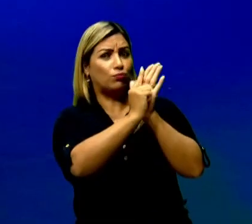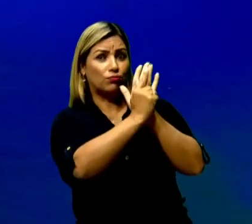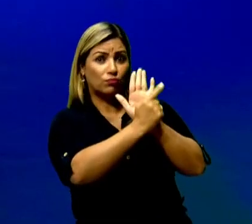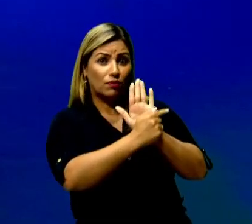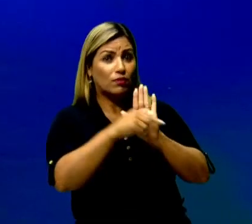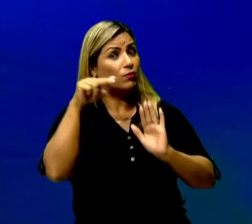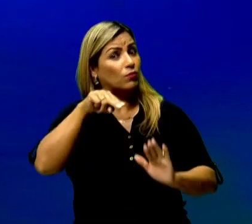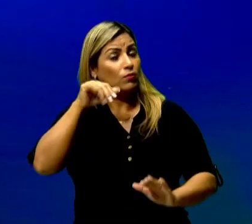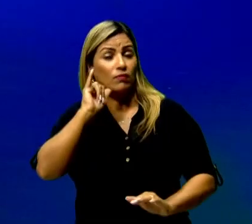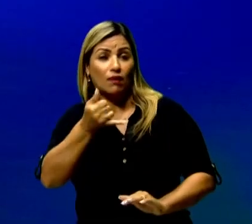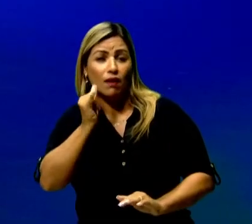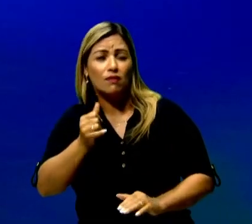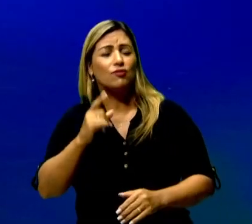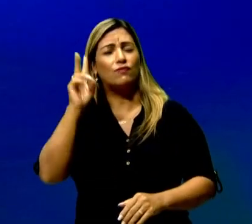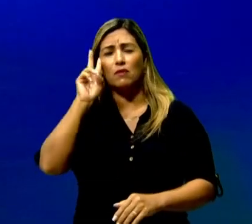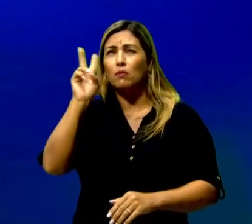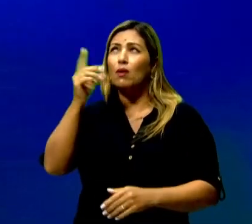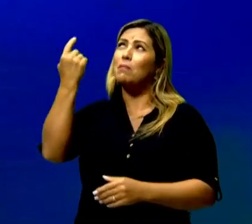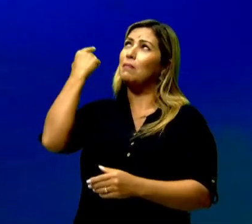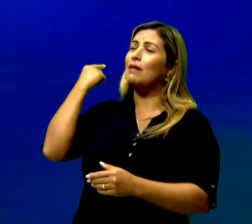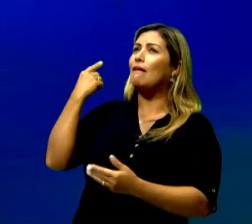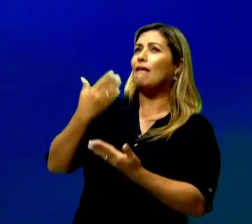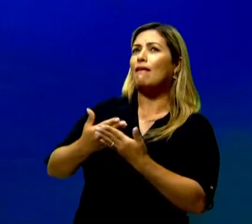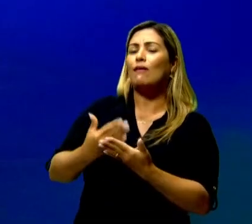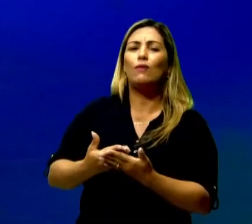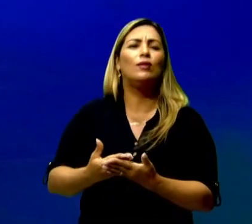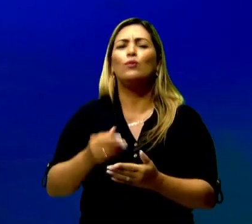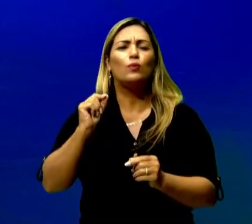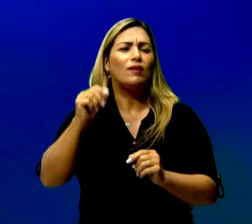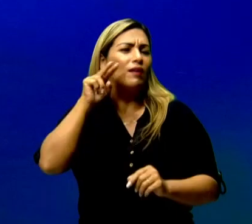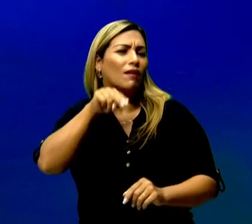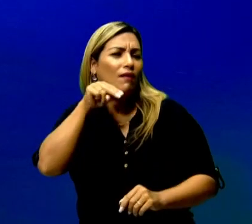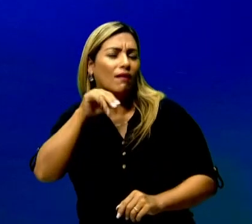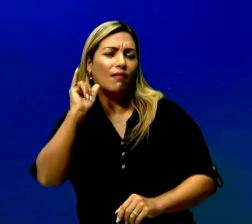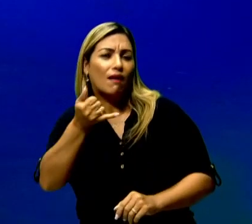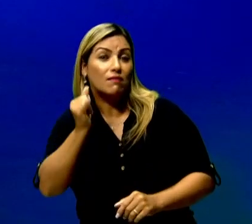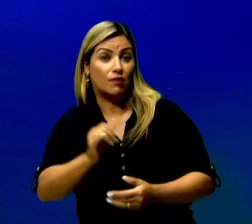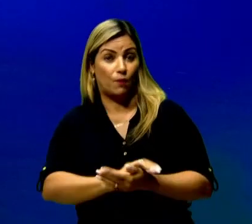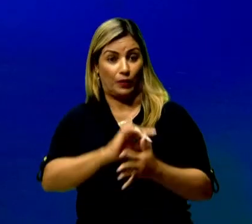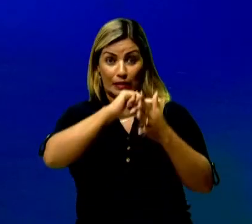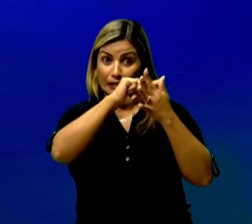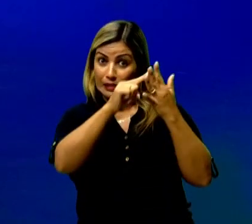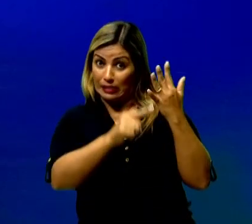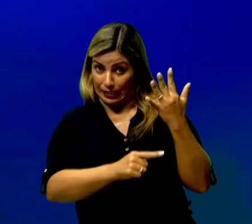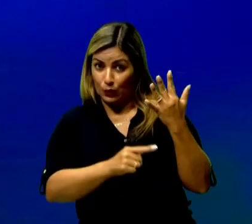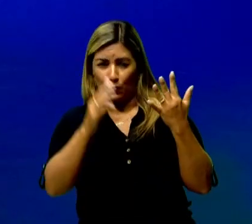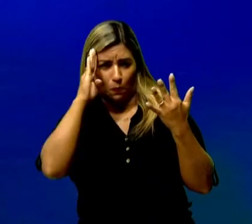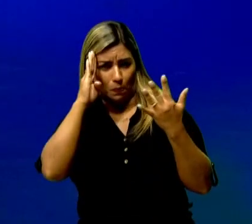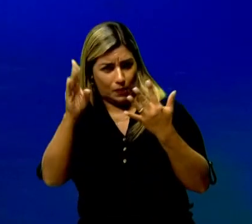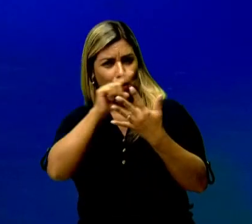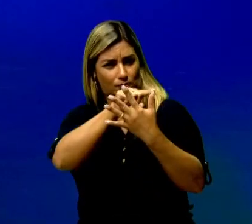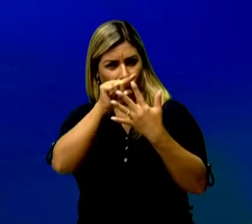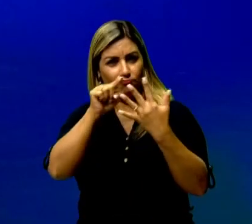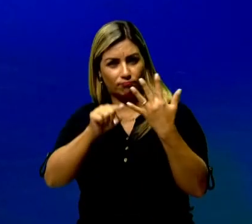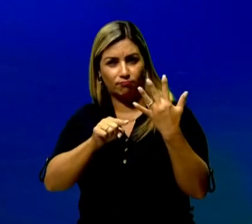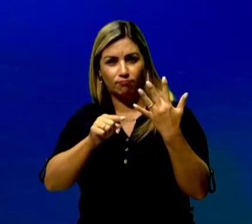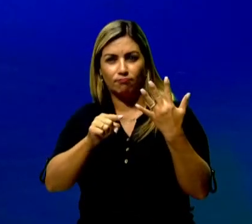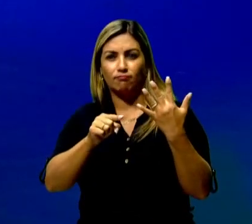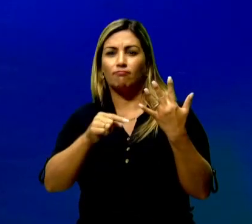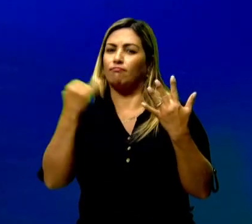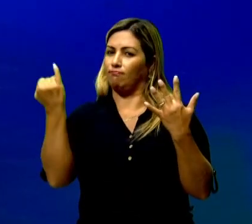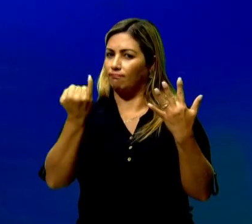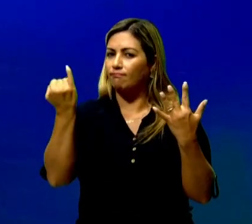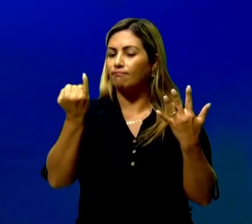relembrada o que seria esse gênero narrativo. Bom, falamos que ele tem cinco elementos cruciais, essenciais.